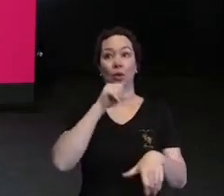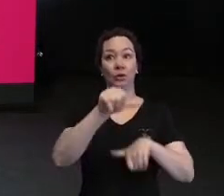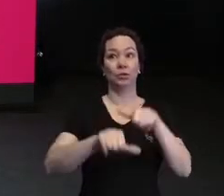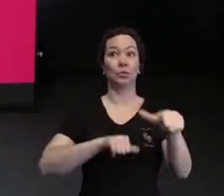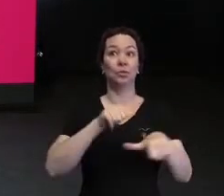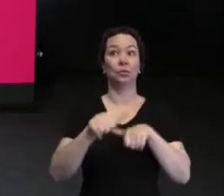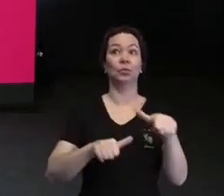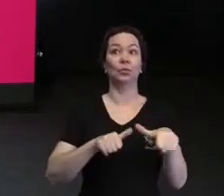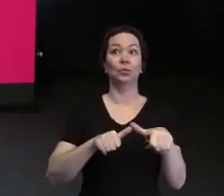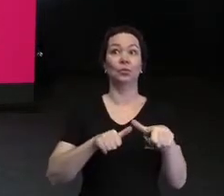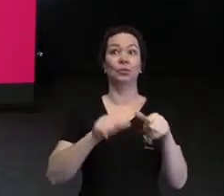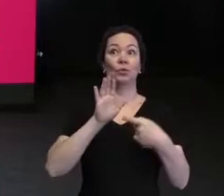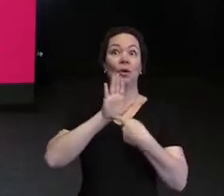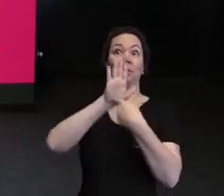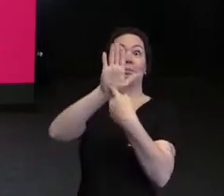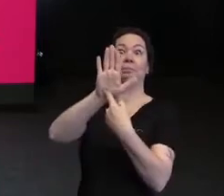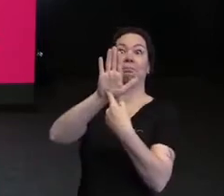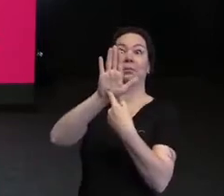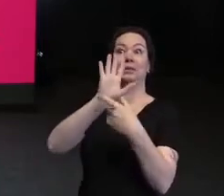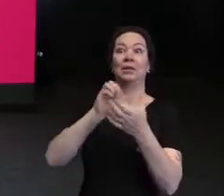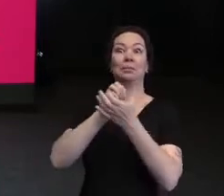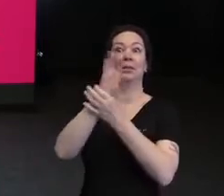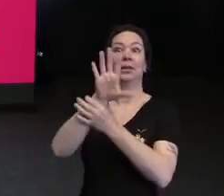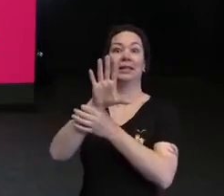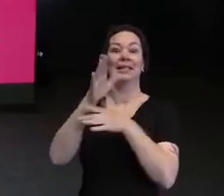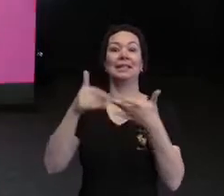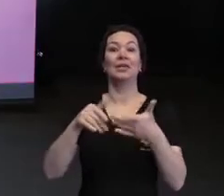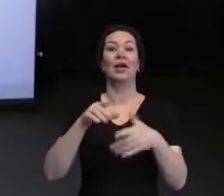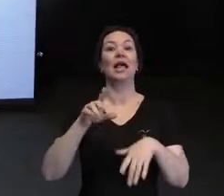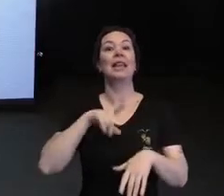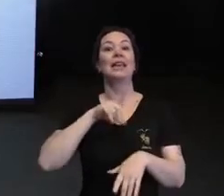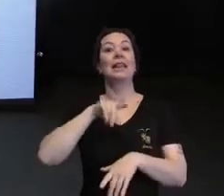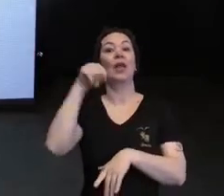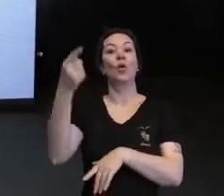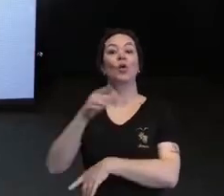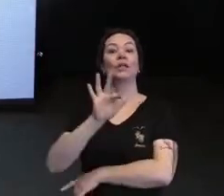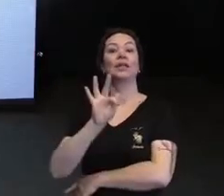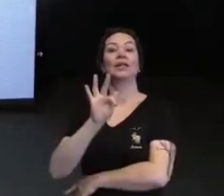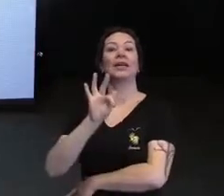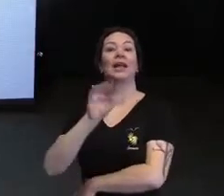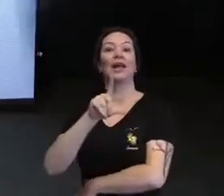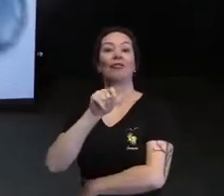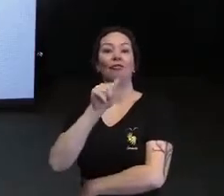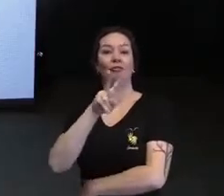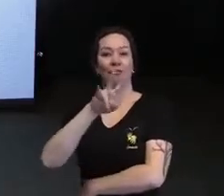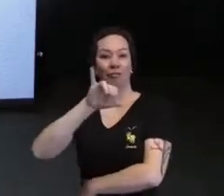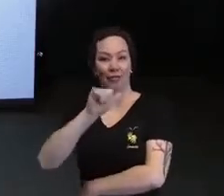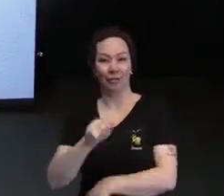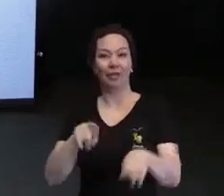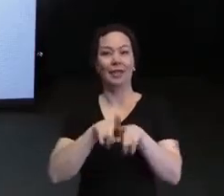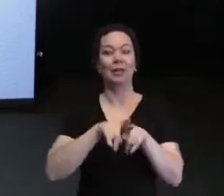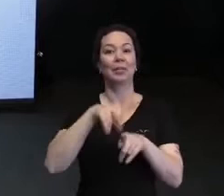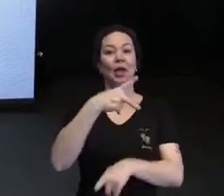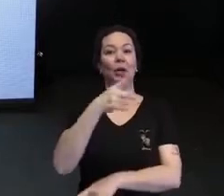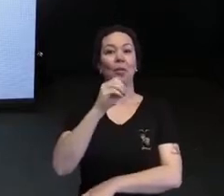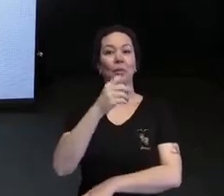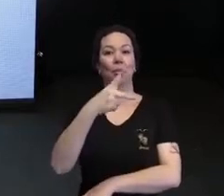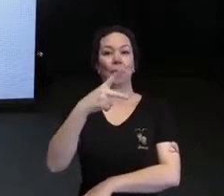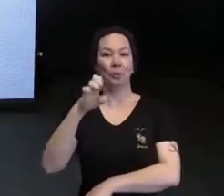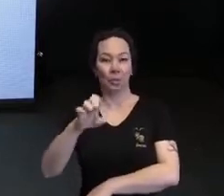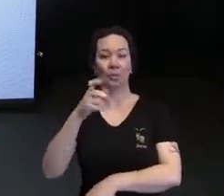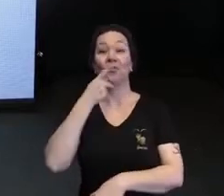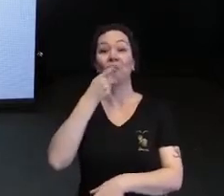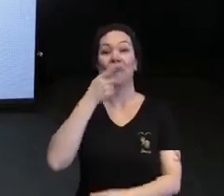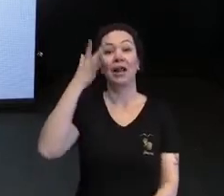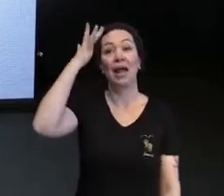a palestra da Flávia. A minha grande amiga Flávia Popi vai falar sobre esse